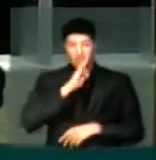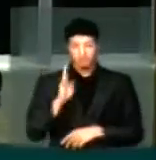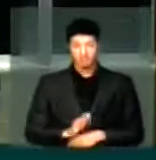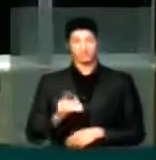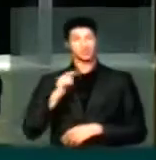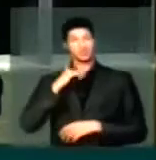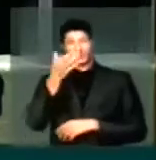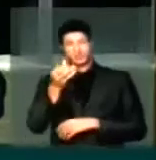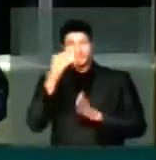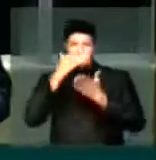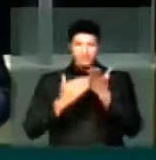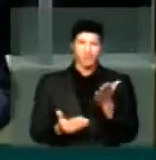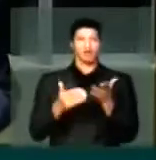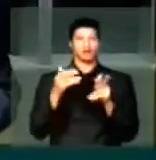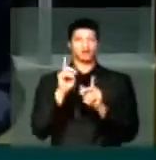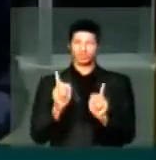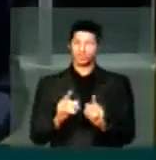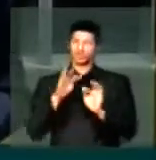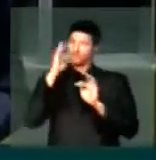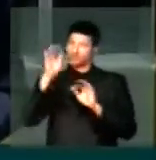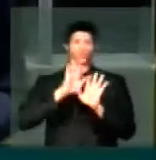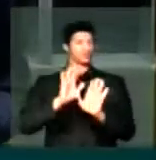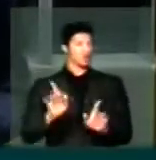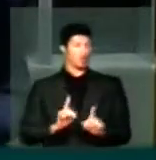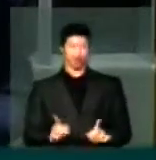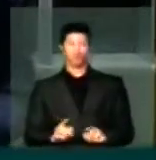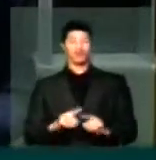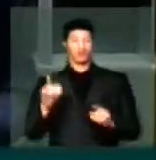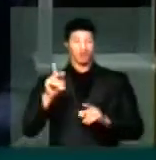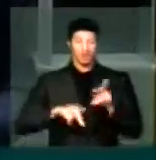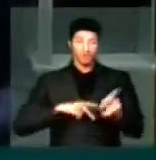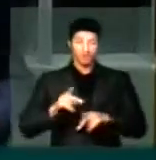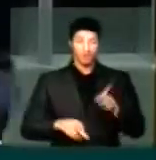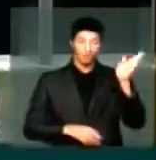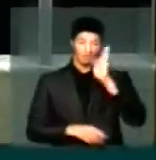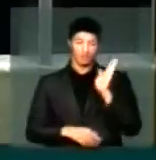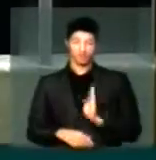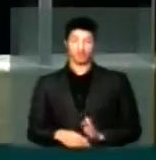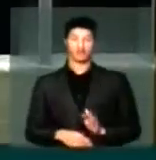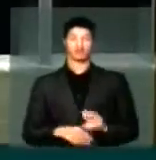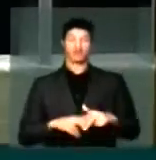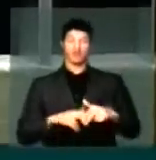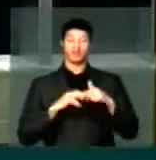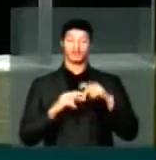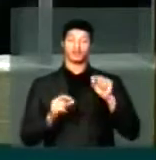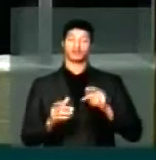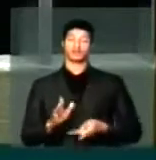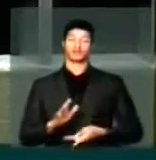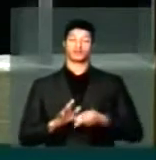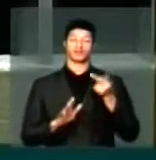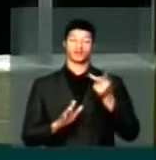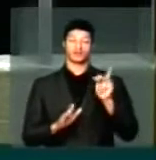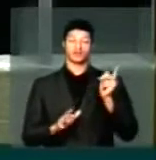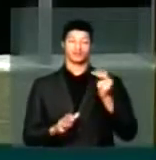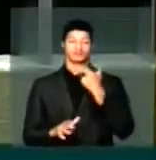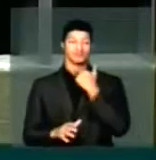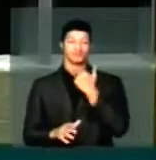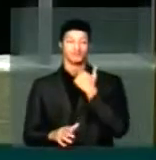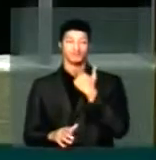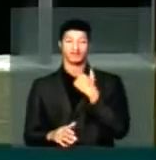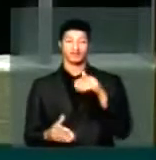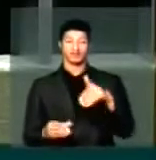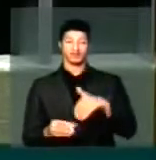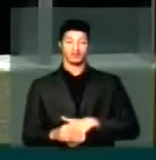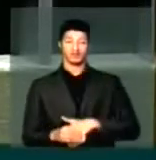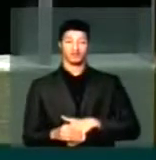não é de meia dúzia de empresas ou futuras empresas nacionais ou estrangeiras. É por isso que esse projeto não pode